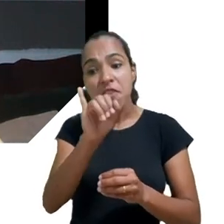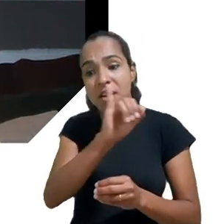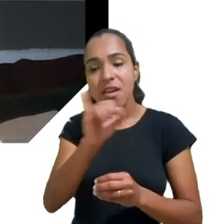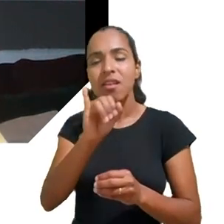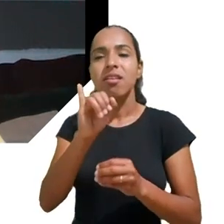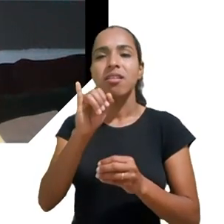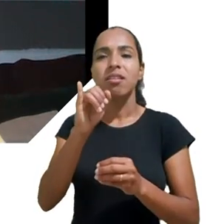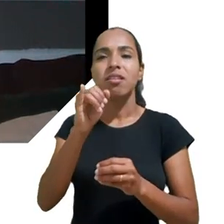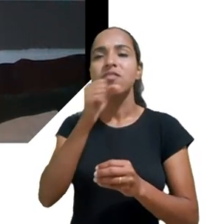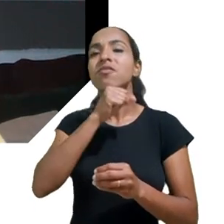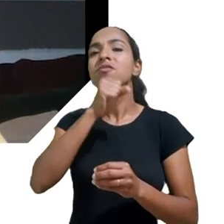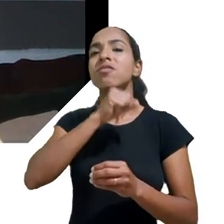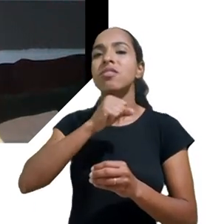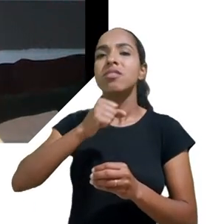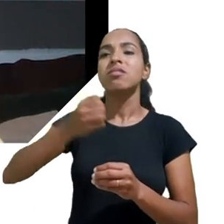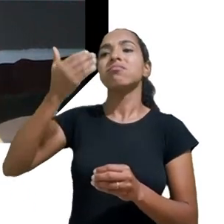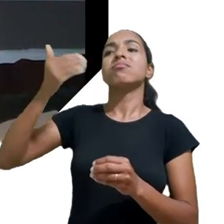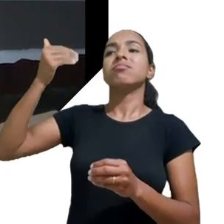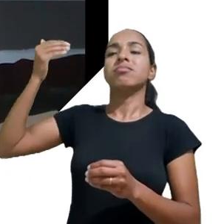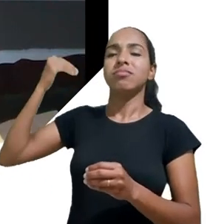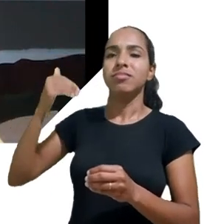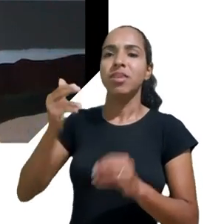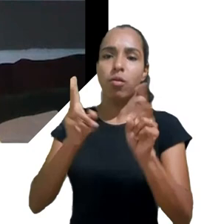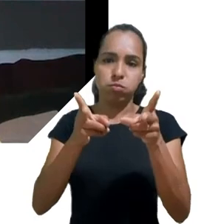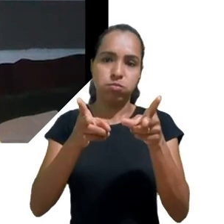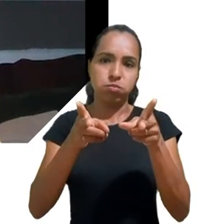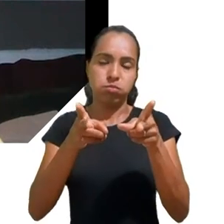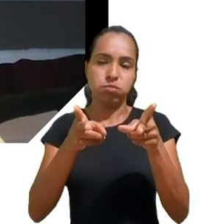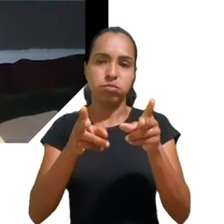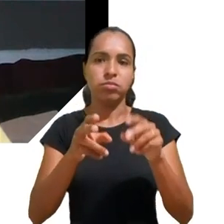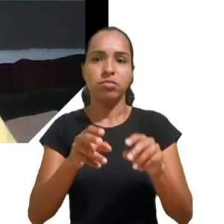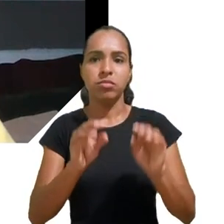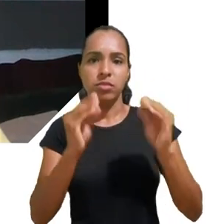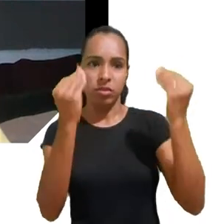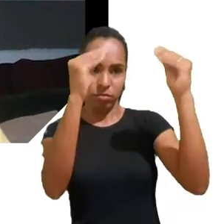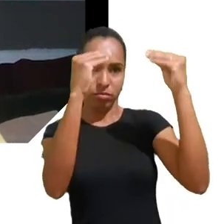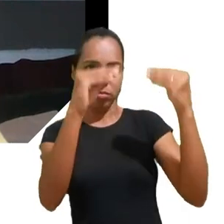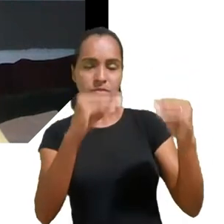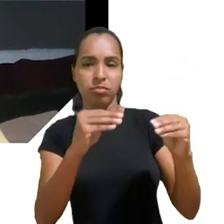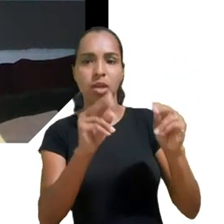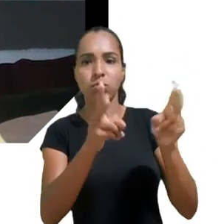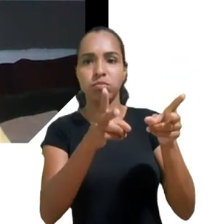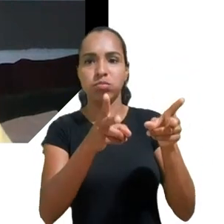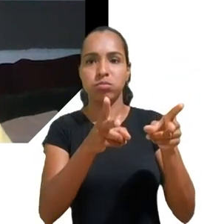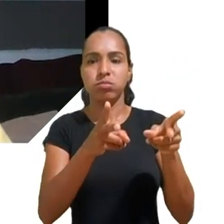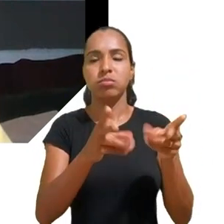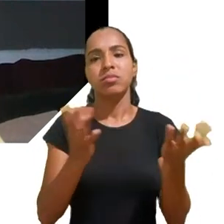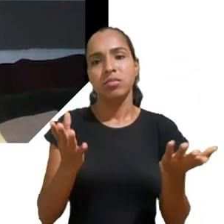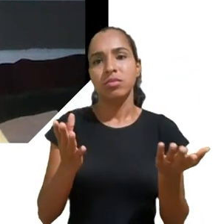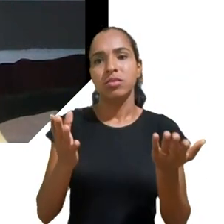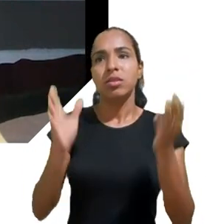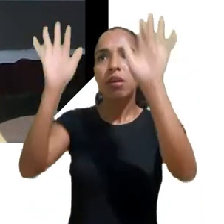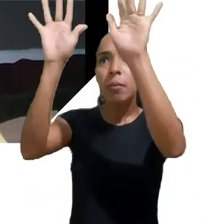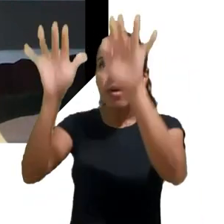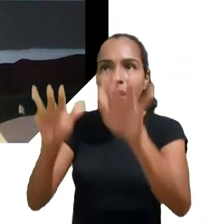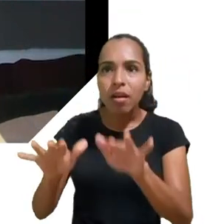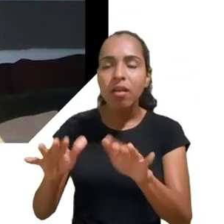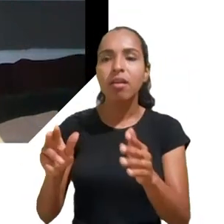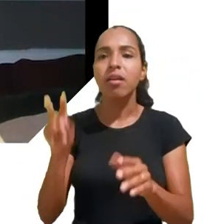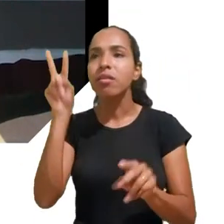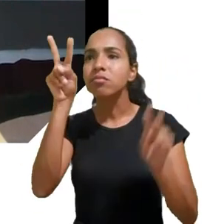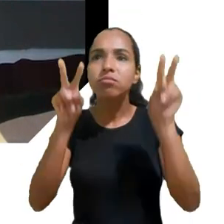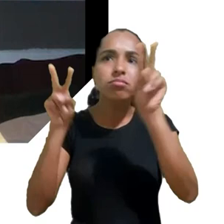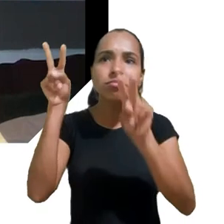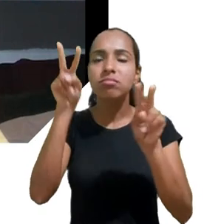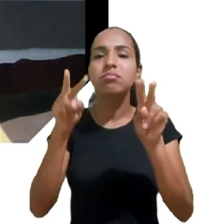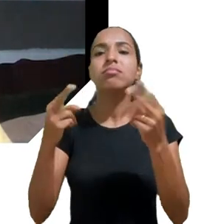eles permanecem em algumas plataformas, mas também os banners, as pop-ups. Mas me chama a atenção o fato de as